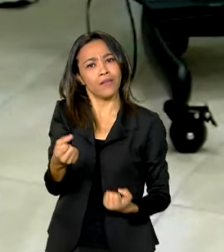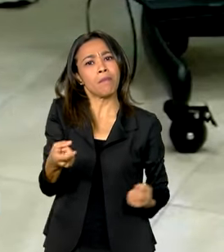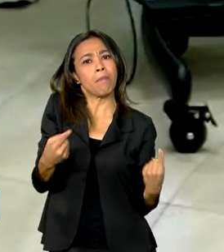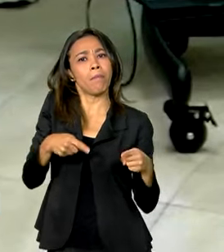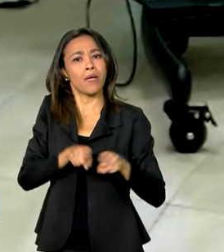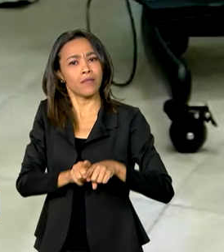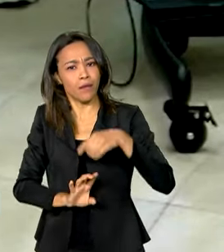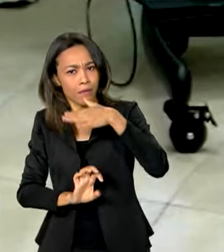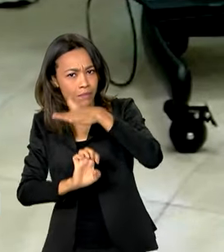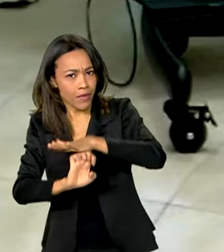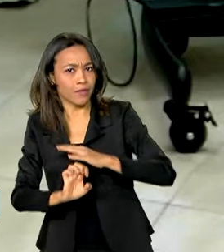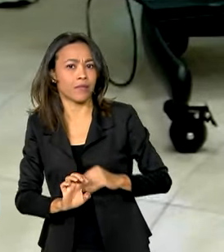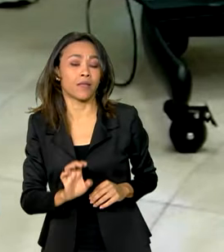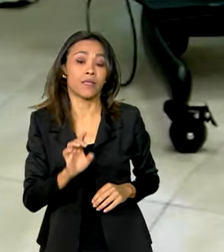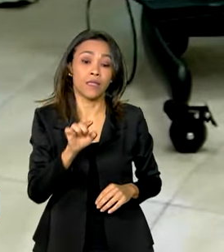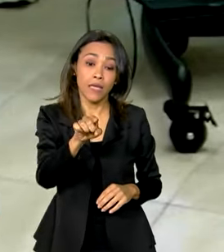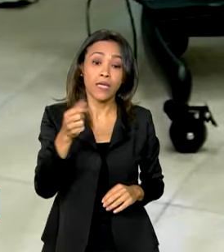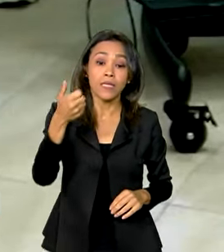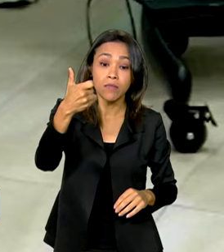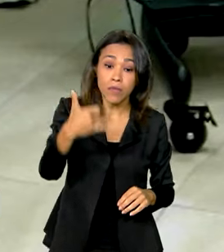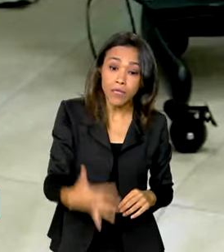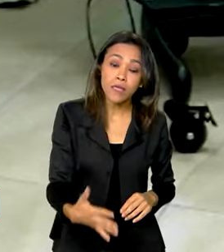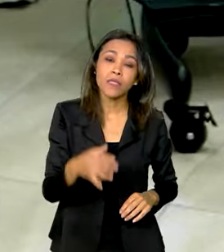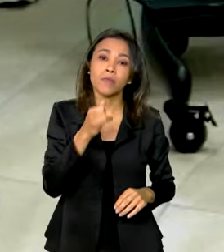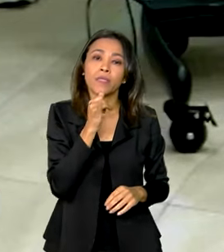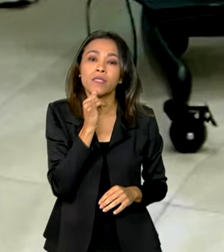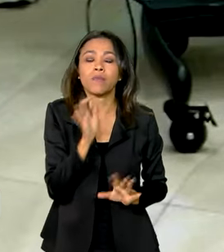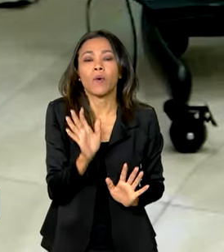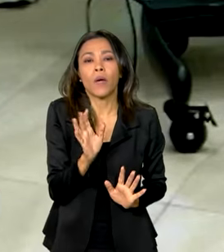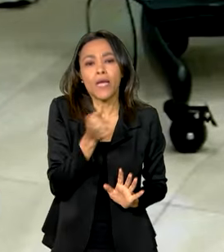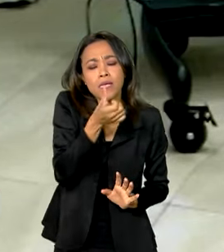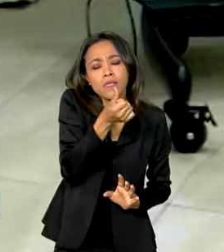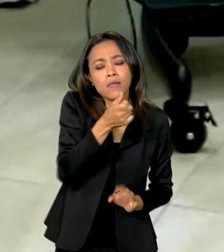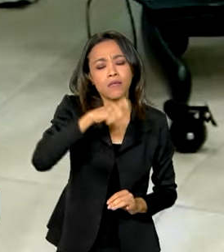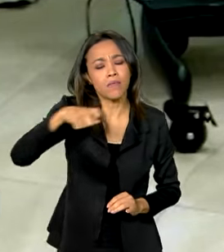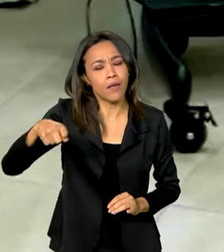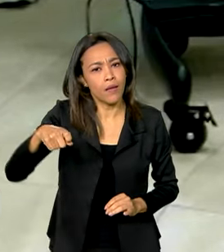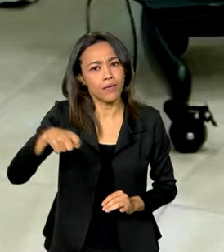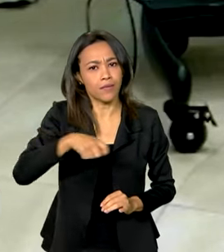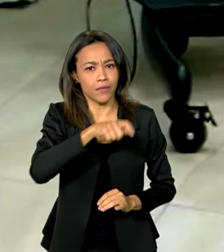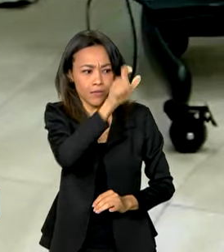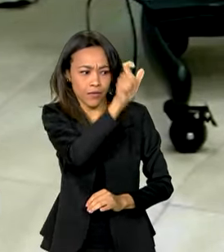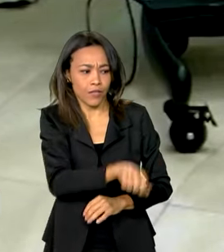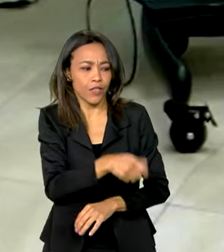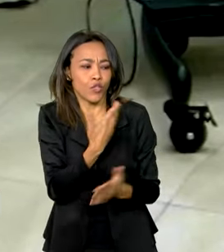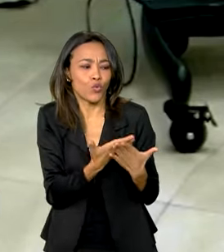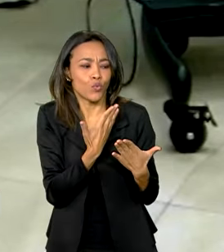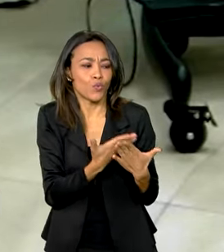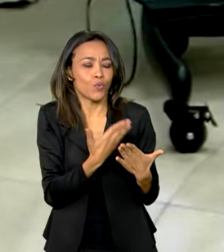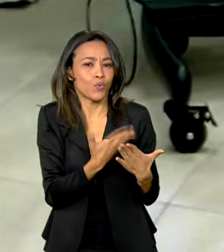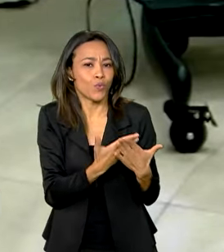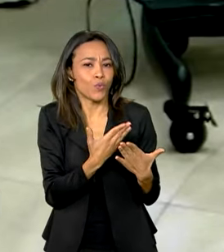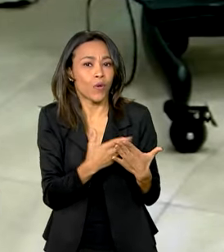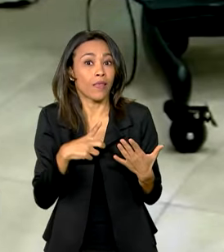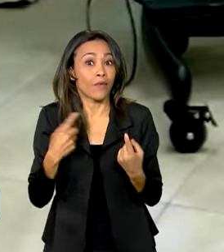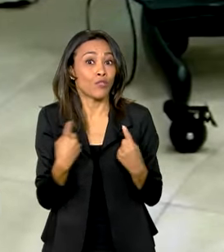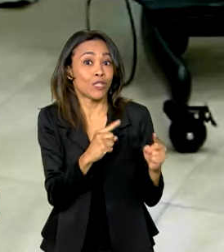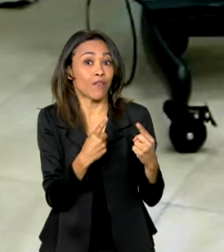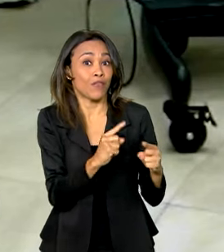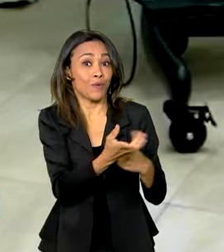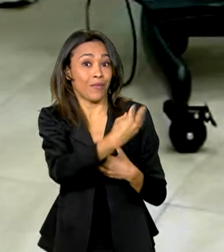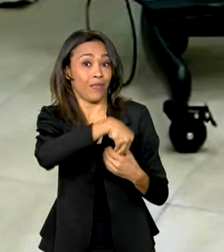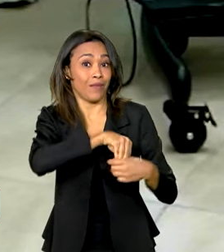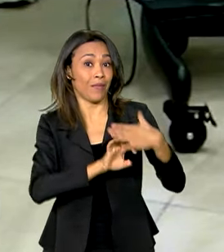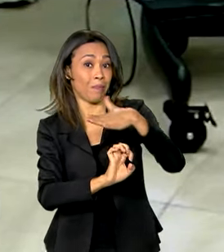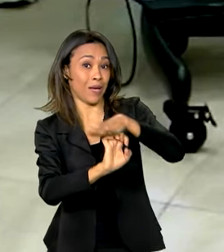Residência em TICS. Em seis meses, o estudante, ele necessariamente vai ter um desafio dentro da empresa.